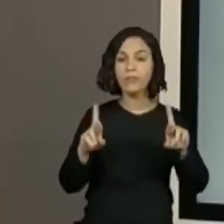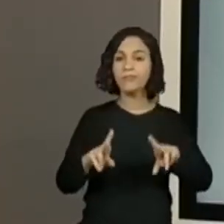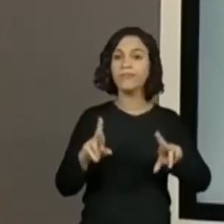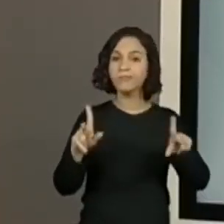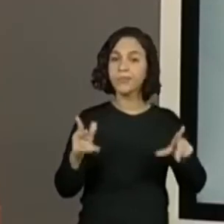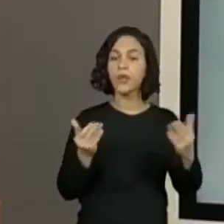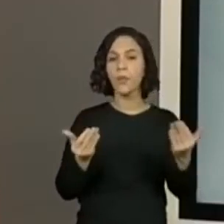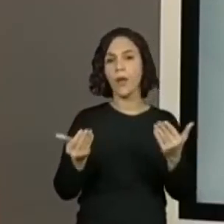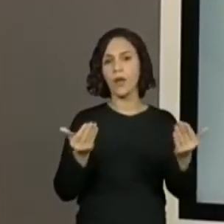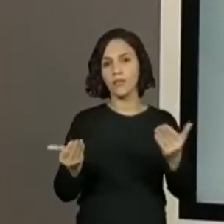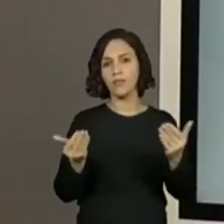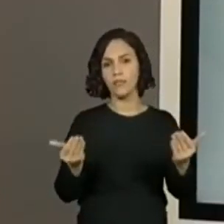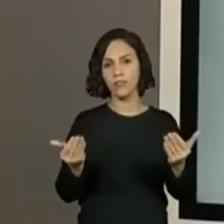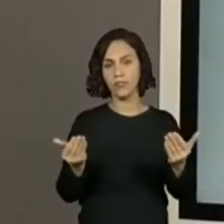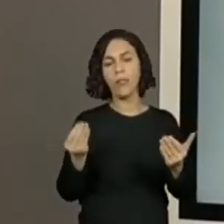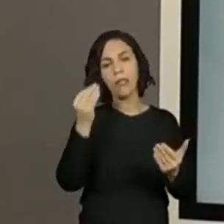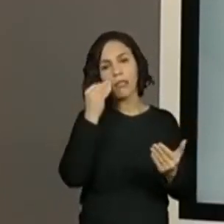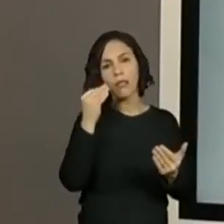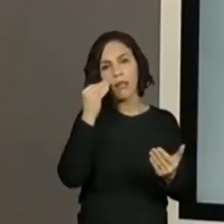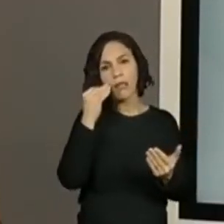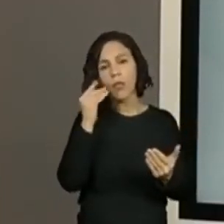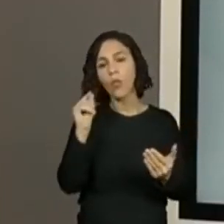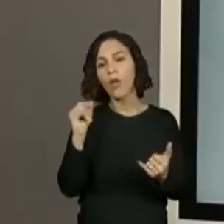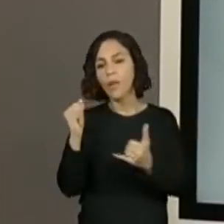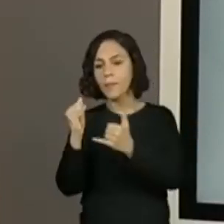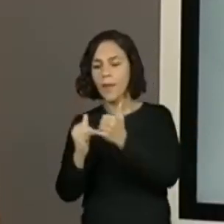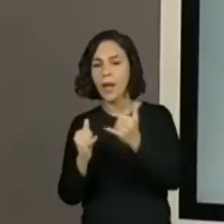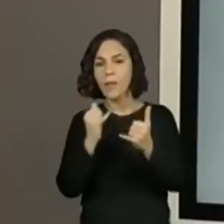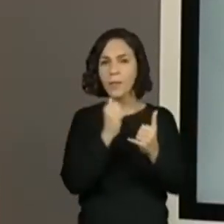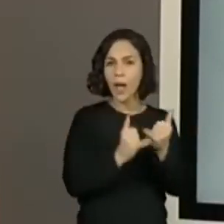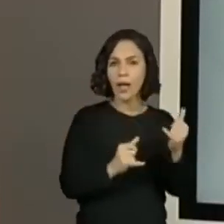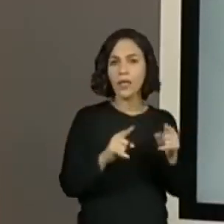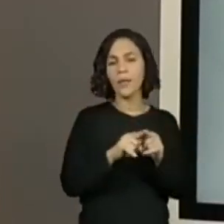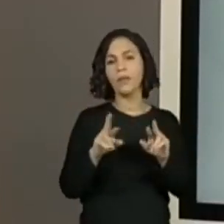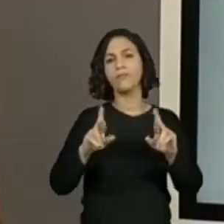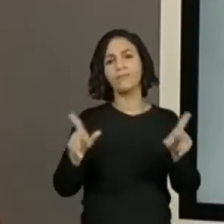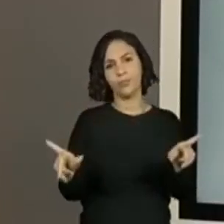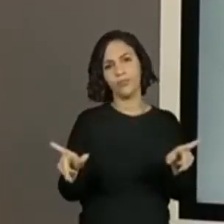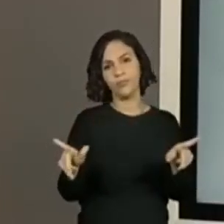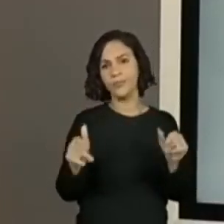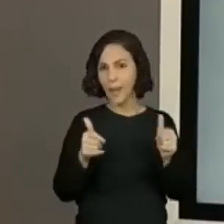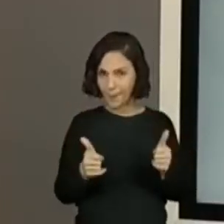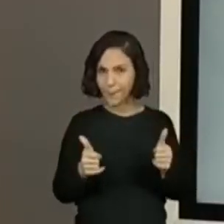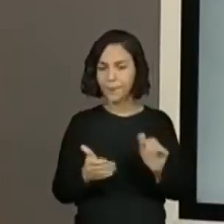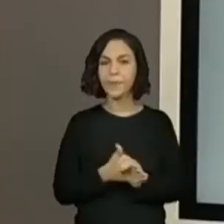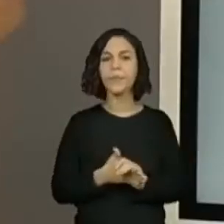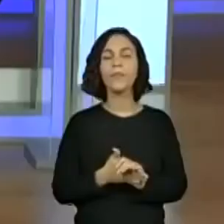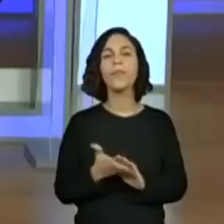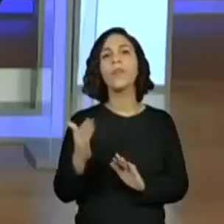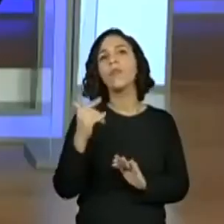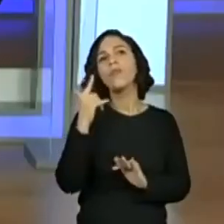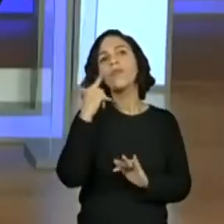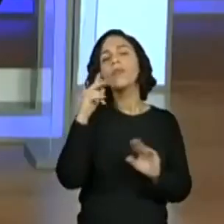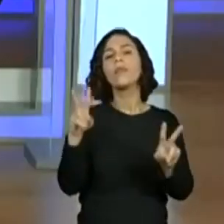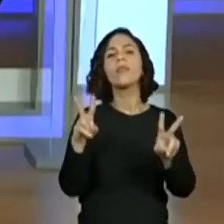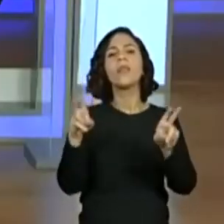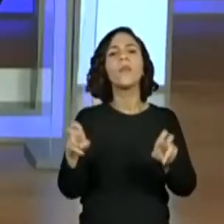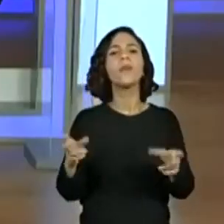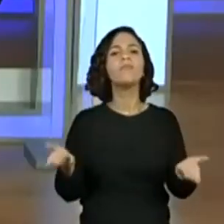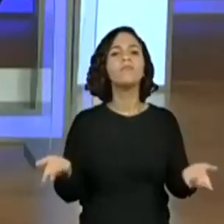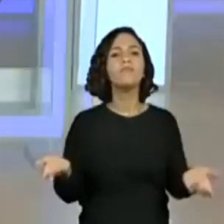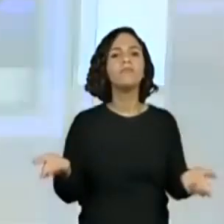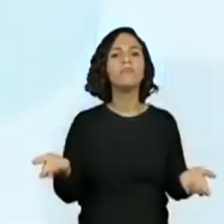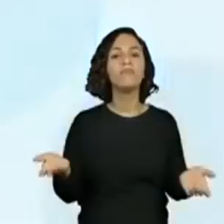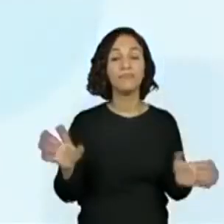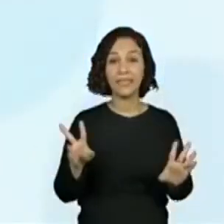comparar. Buscar diferenças e buscar semelhanças. Aquilo que é parecido, tá bom? Então, o tema, professora Kelly.